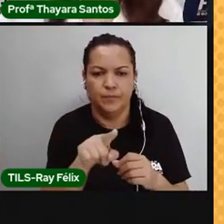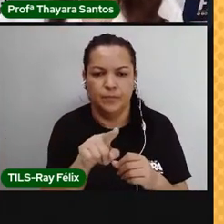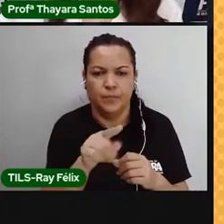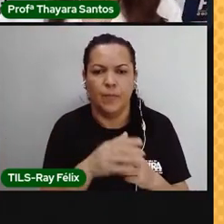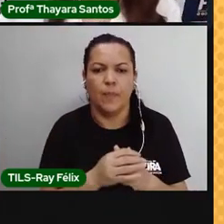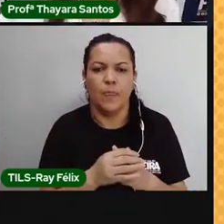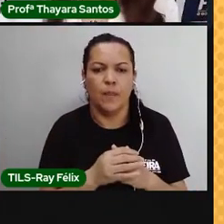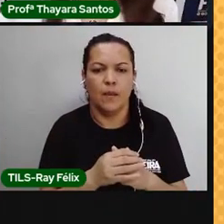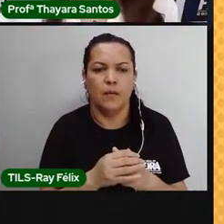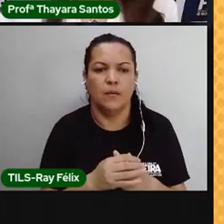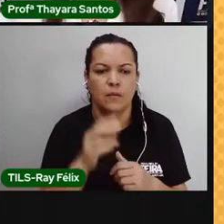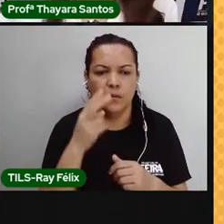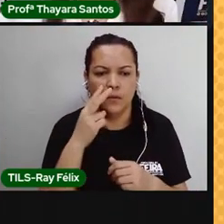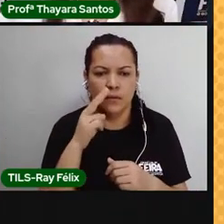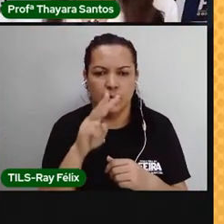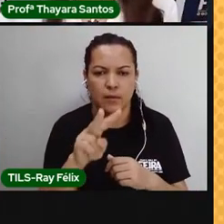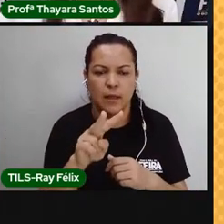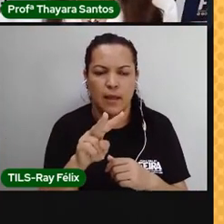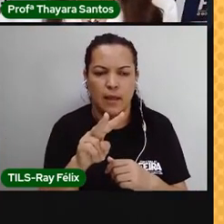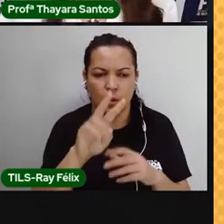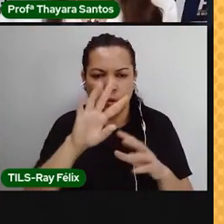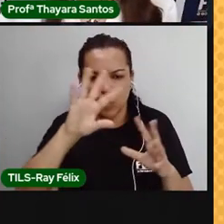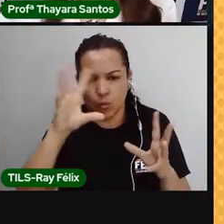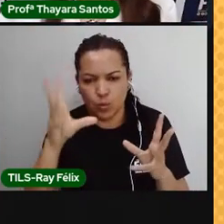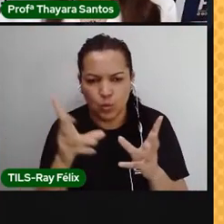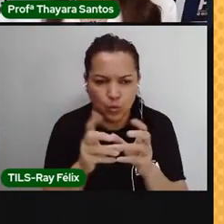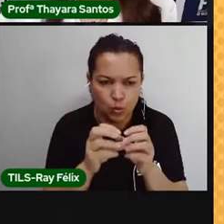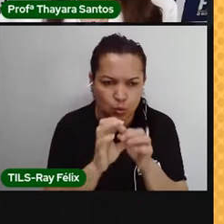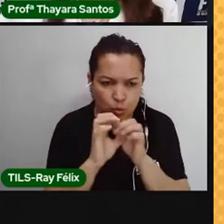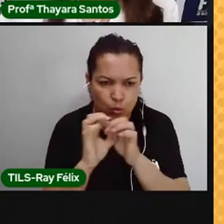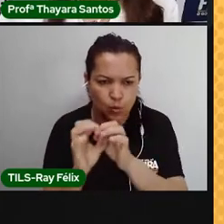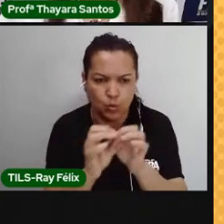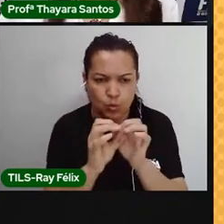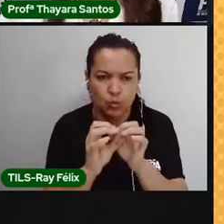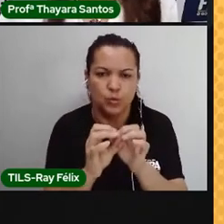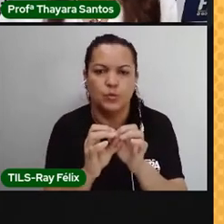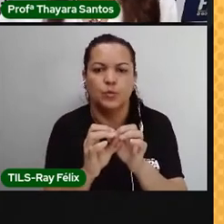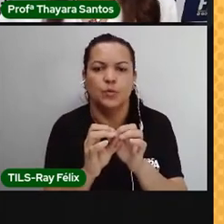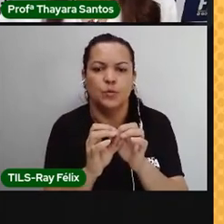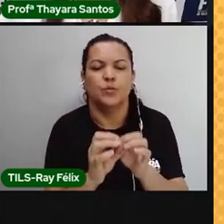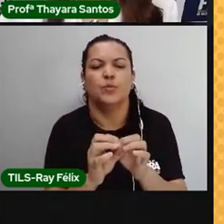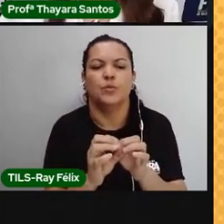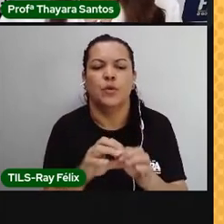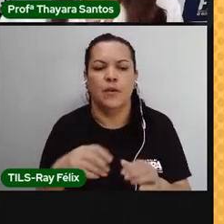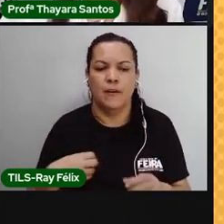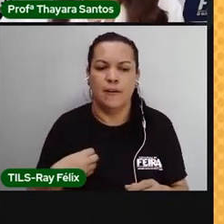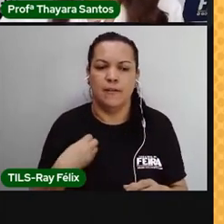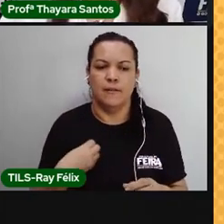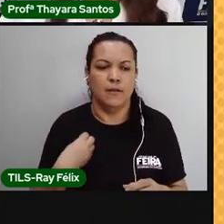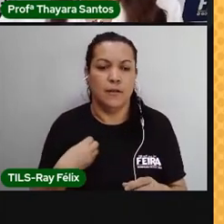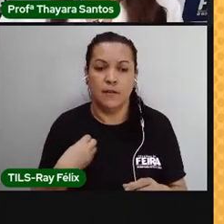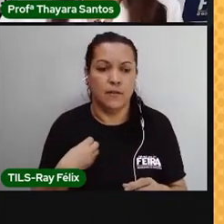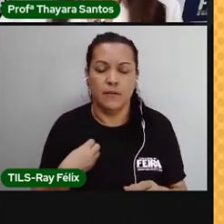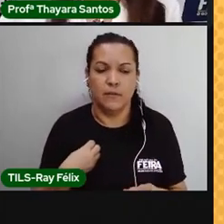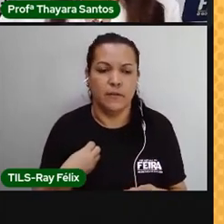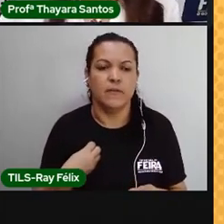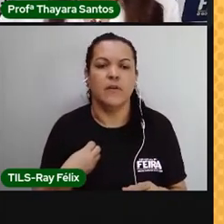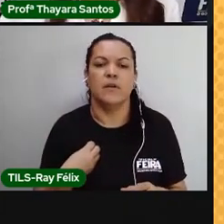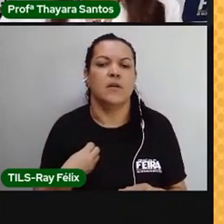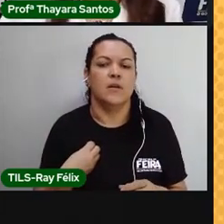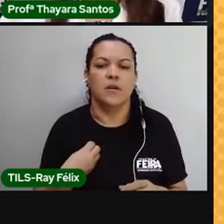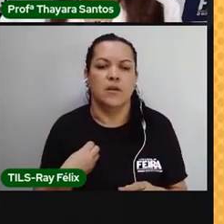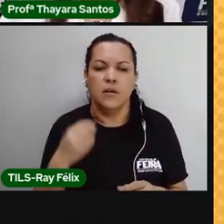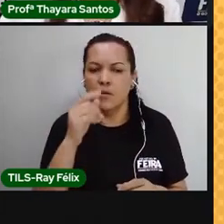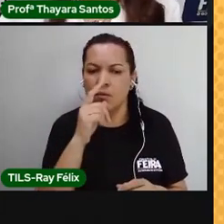E quando a gente tem a união de todos os ambientes onde a gente encontra seres vivos, seja na atmosfera, na hidrosfera